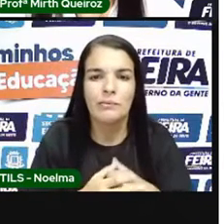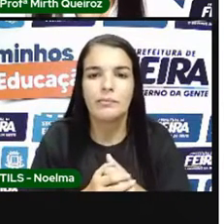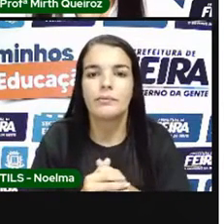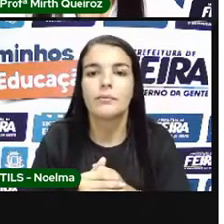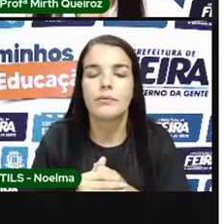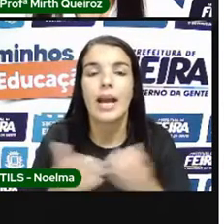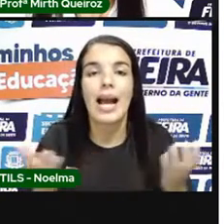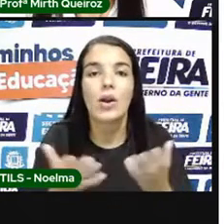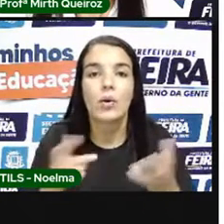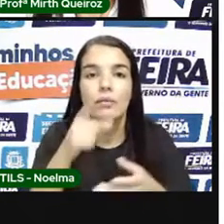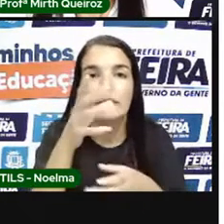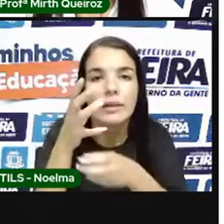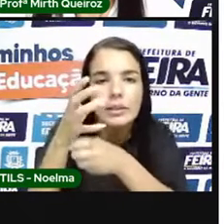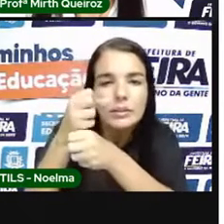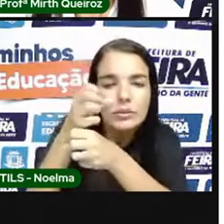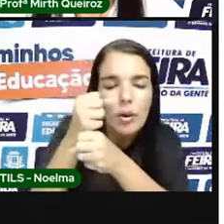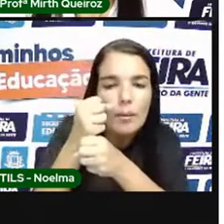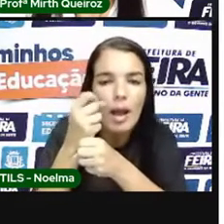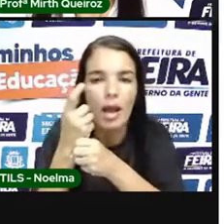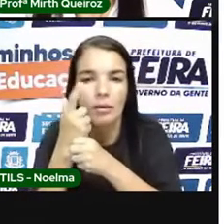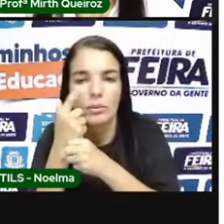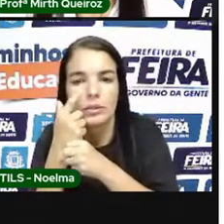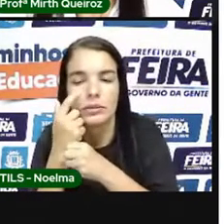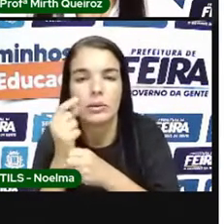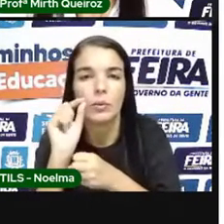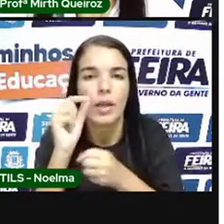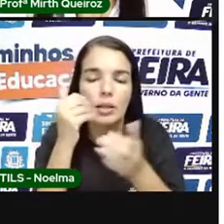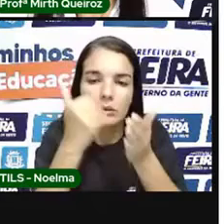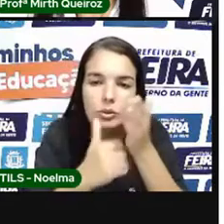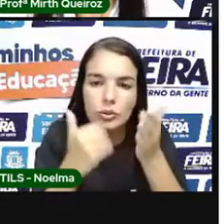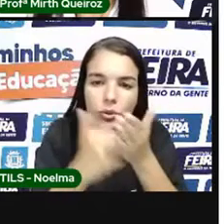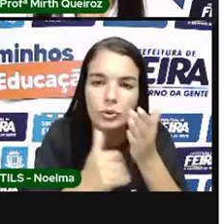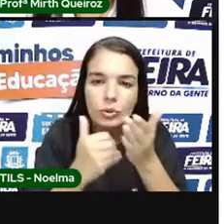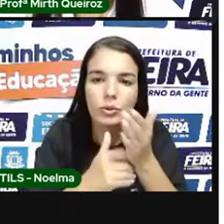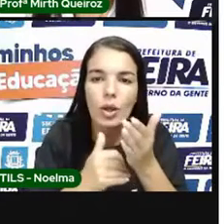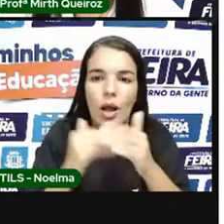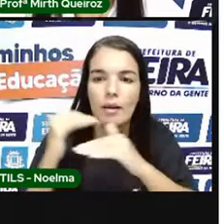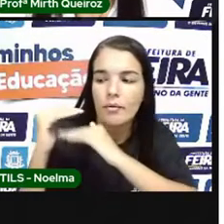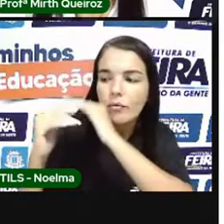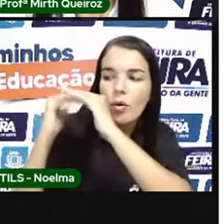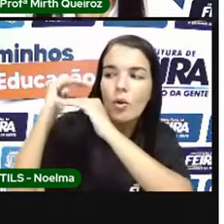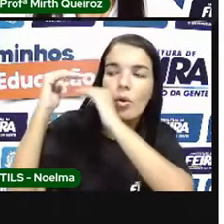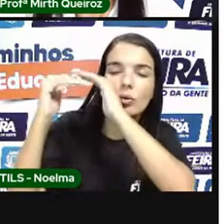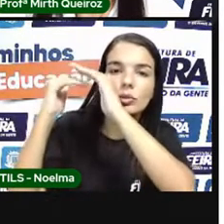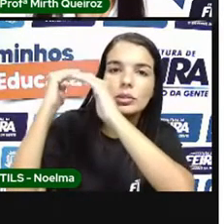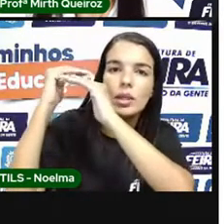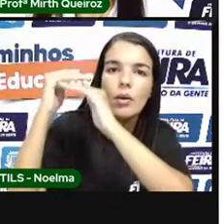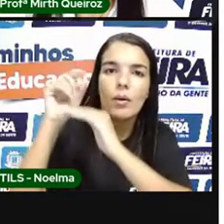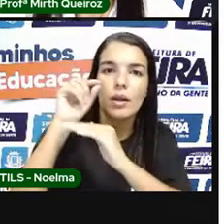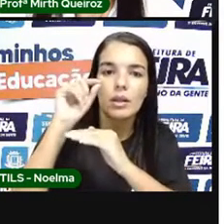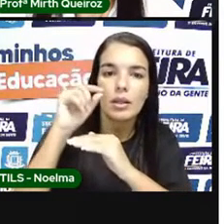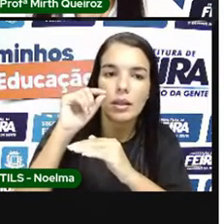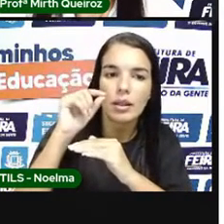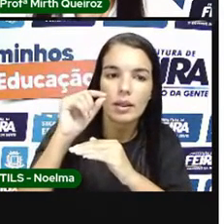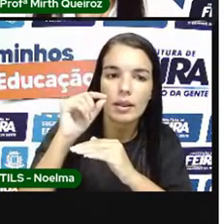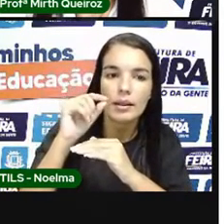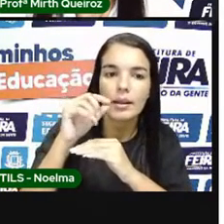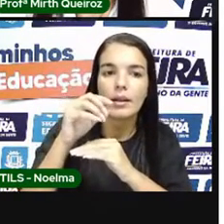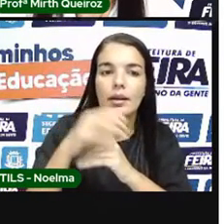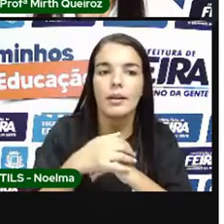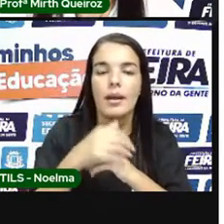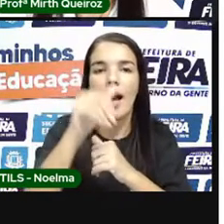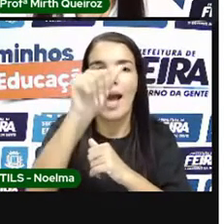Calcule a diferença Na evolução Do desmatamento Dos estados De Acre e Tocantins Diferença Diz que é conta De que?